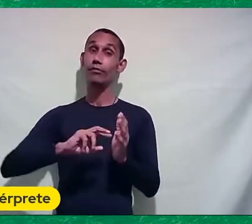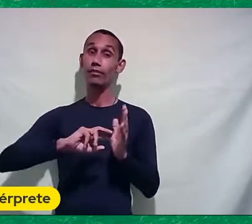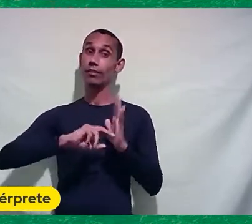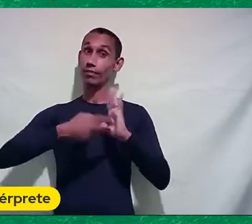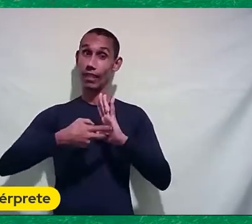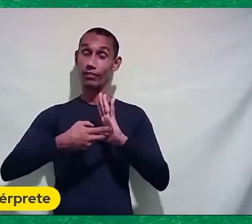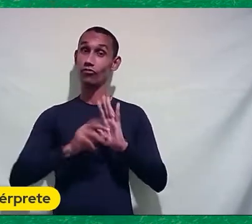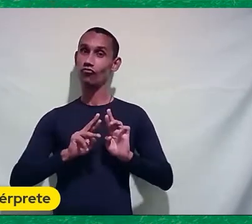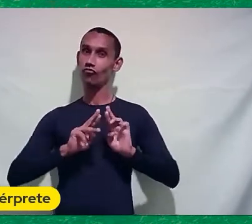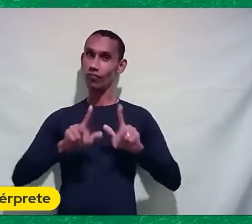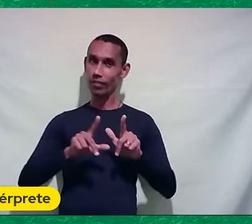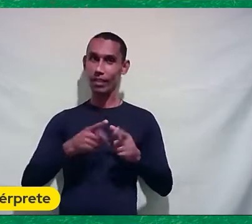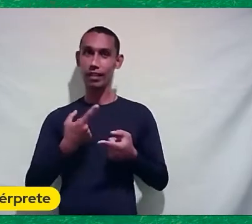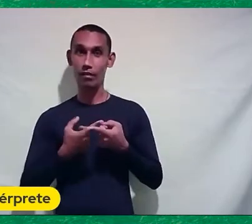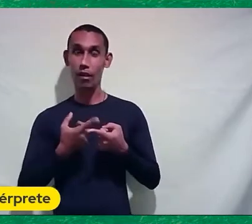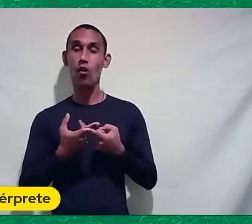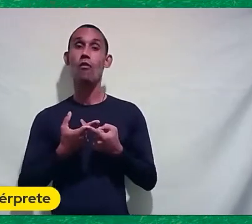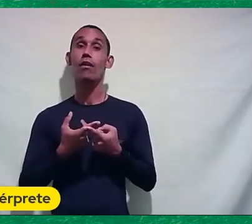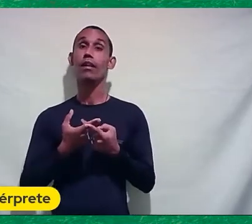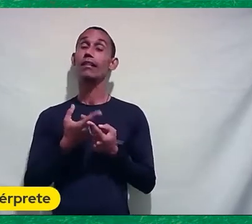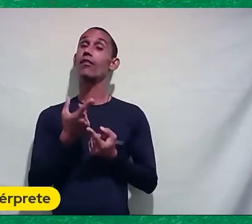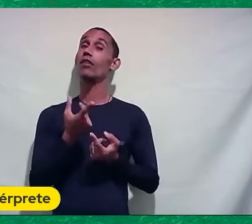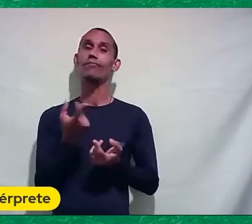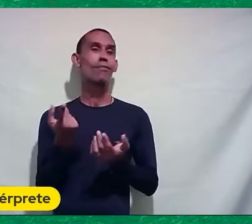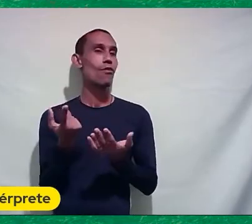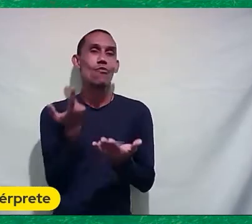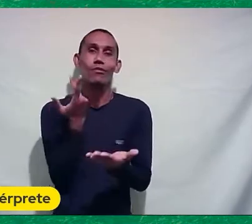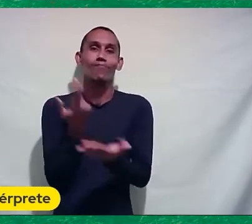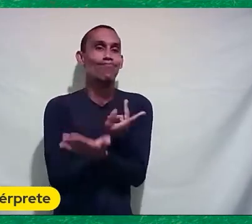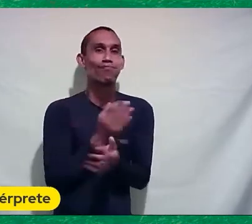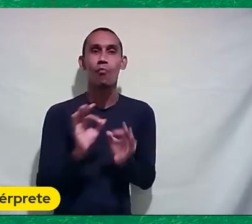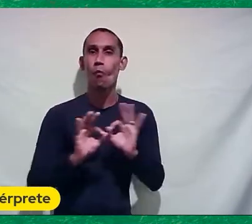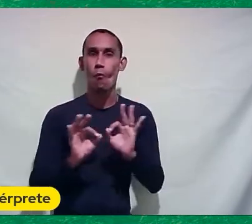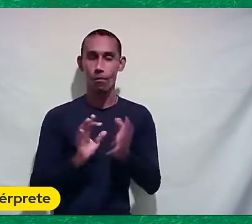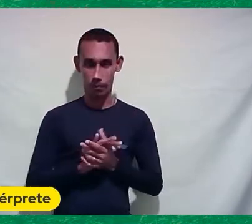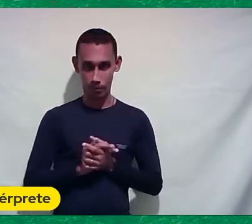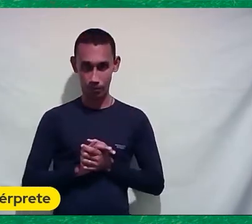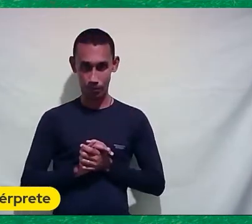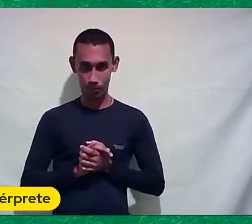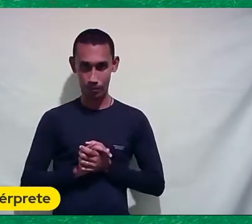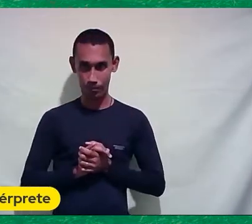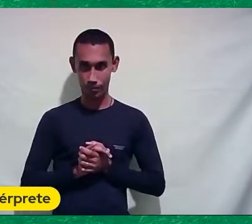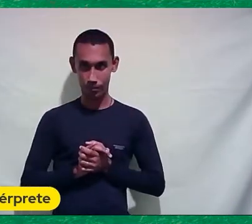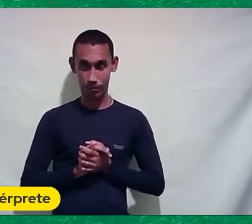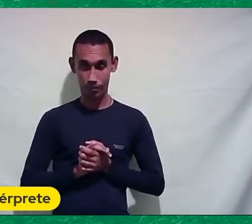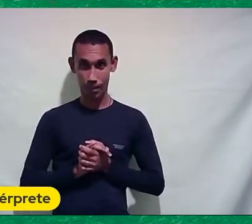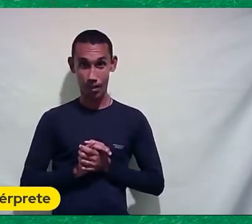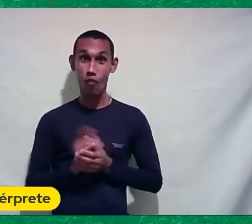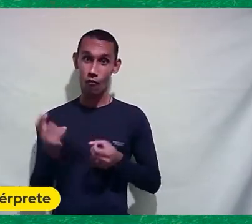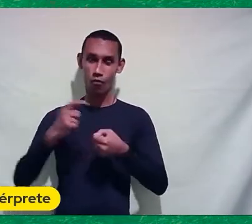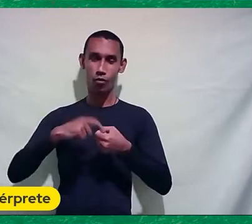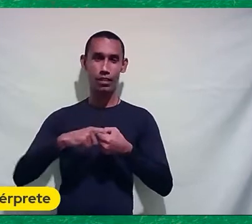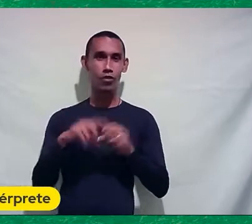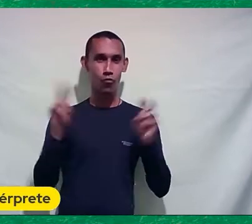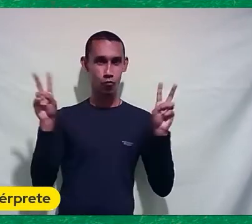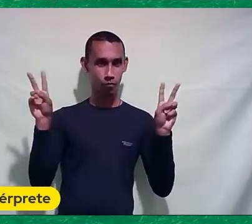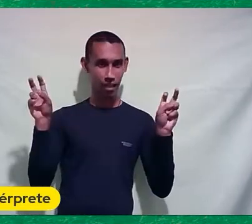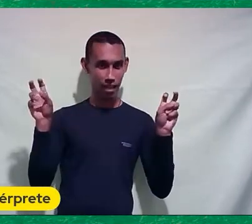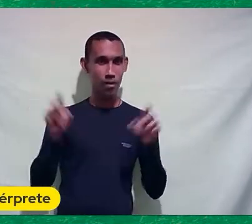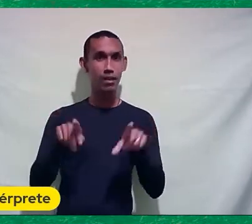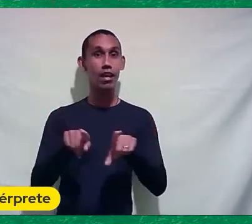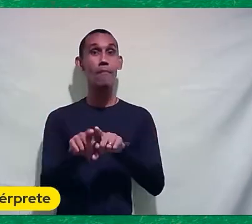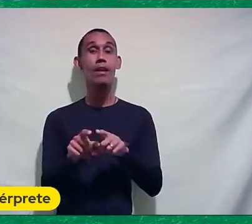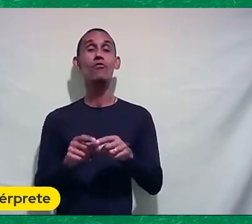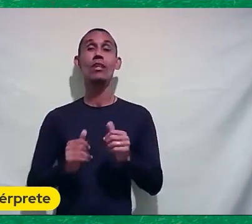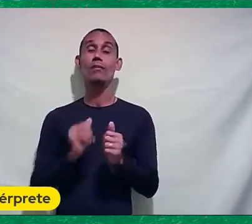não sabe Provavelmente Ele não ia se dar bem também Eu acho É Mas voltando ao subterrâneo Do futebol